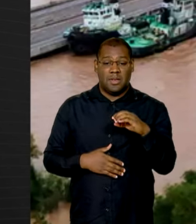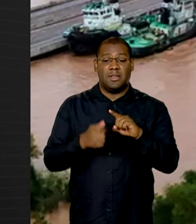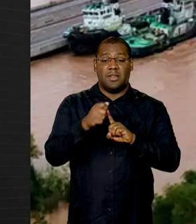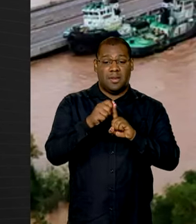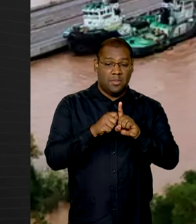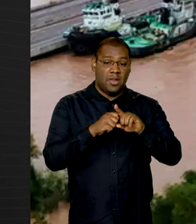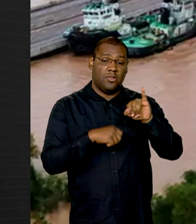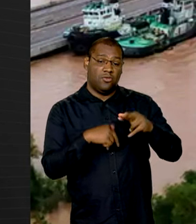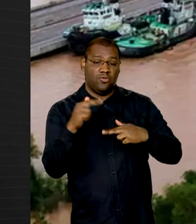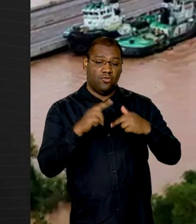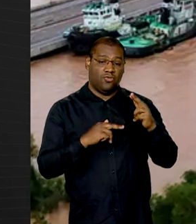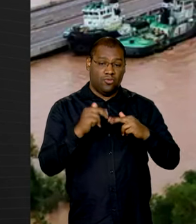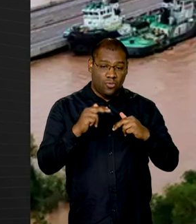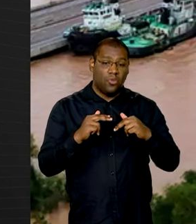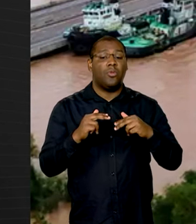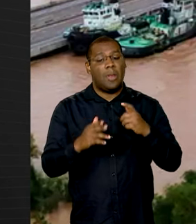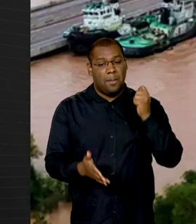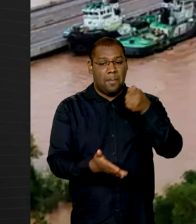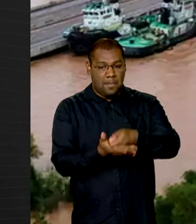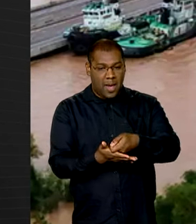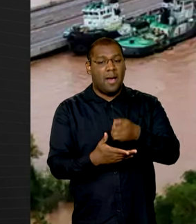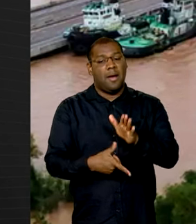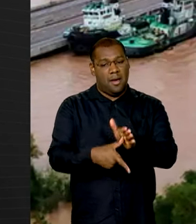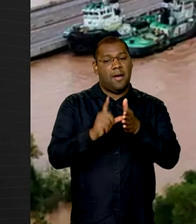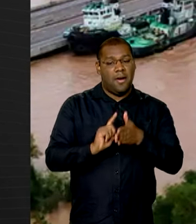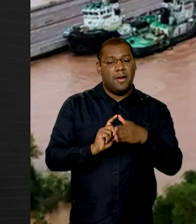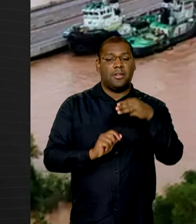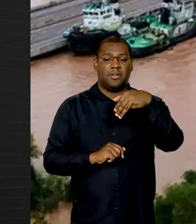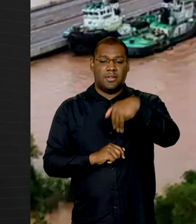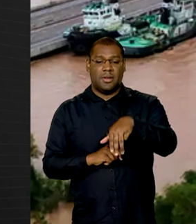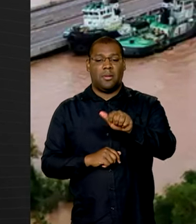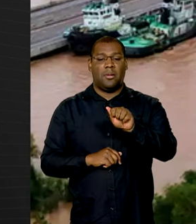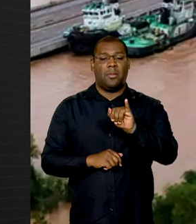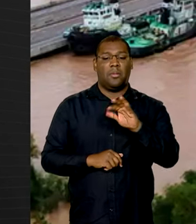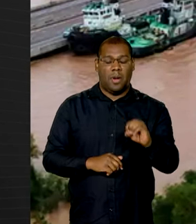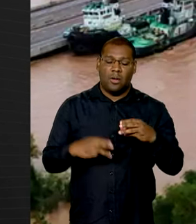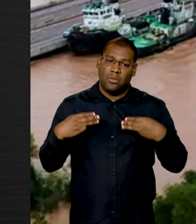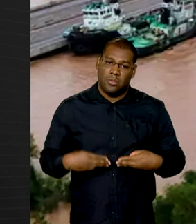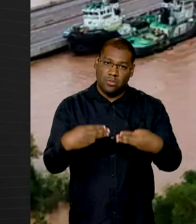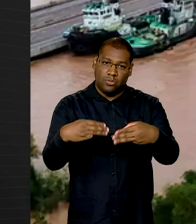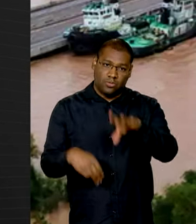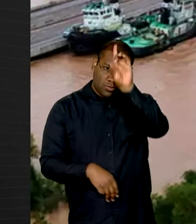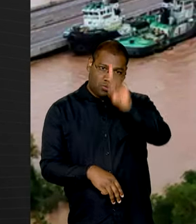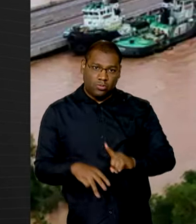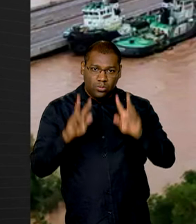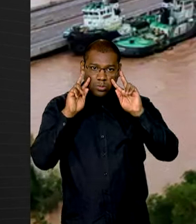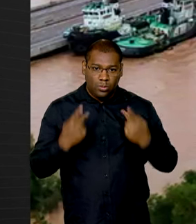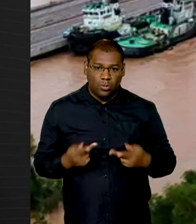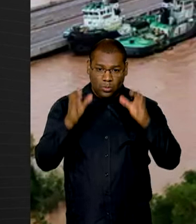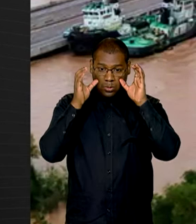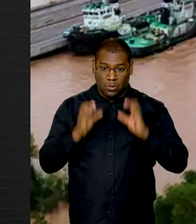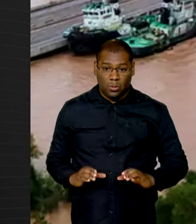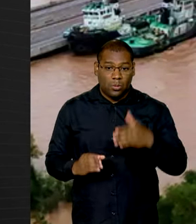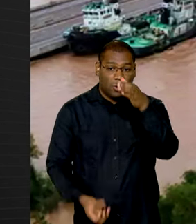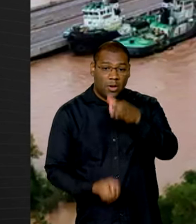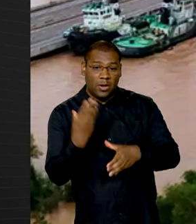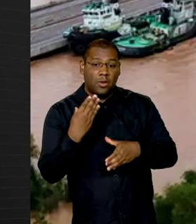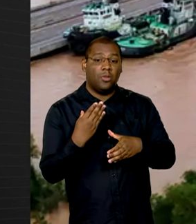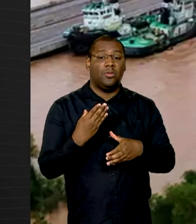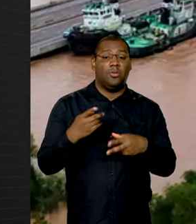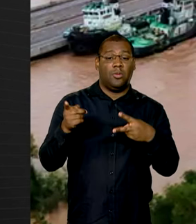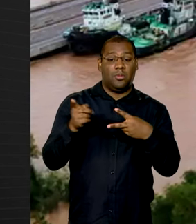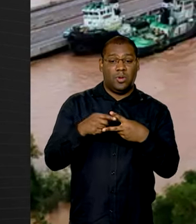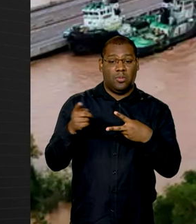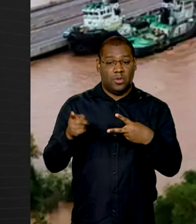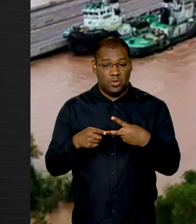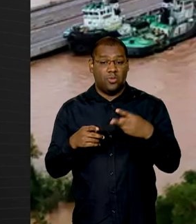maio, inclusive os de prestação continuada. O Ministério dos Direitos Humanos e da Cidadania criou dois canais do